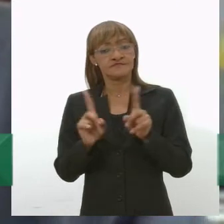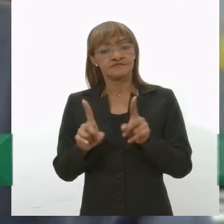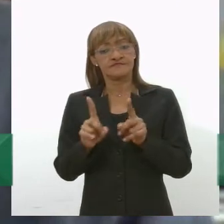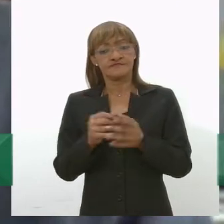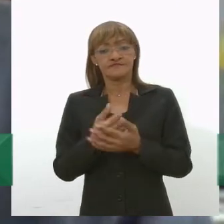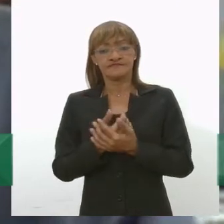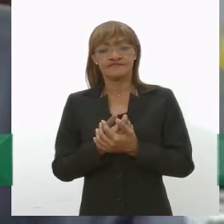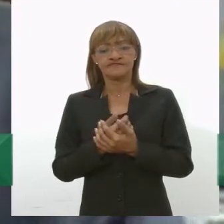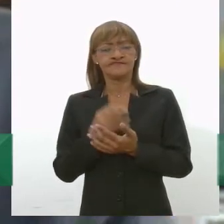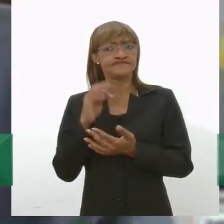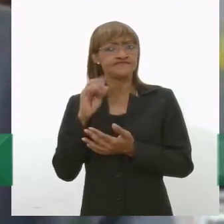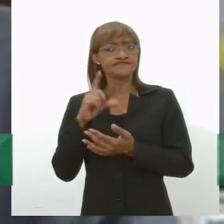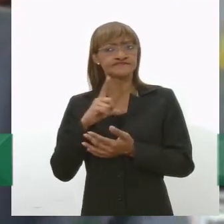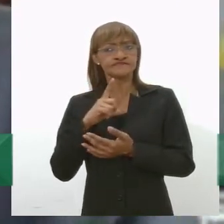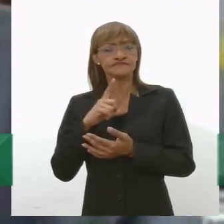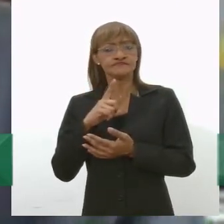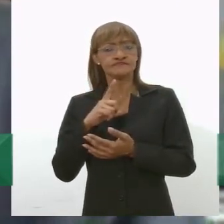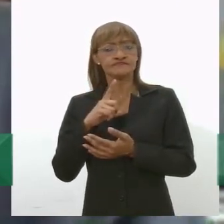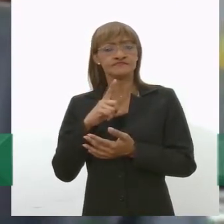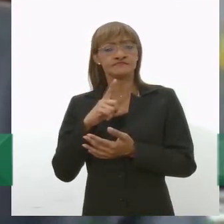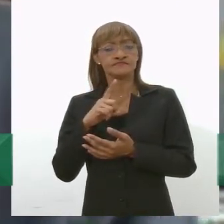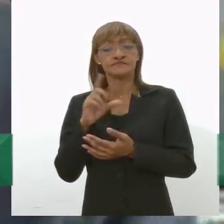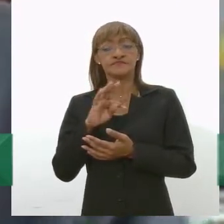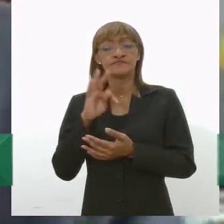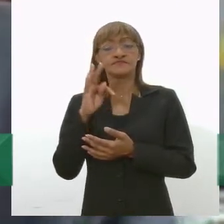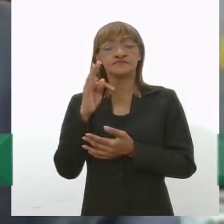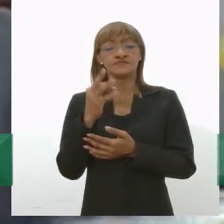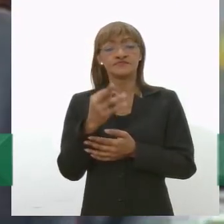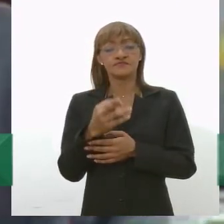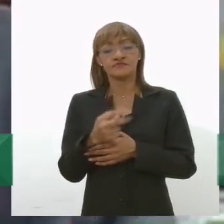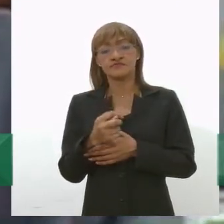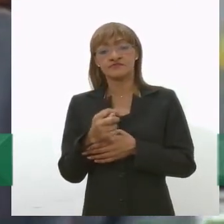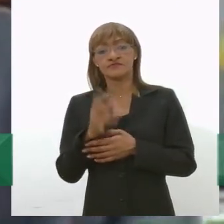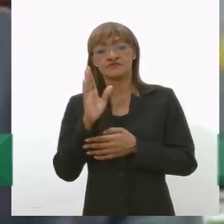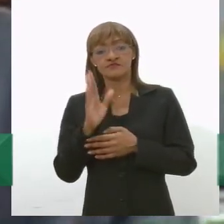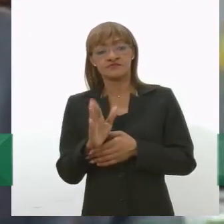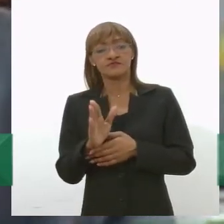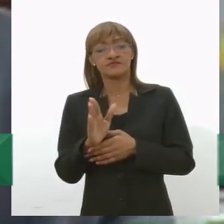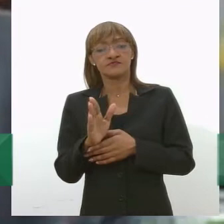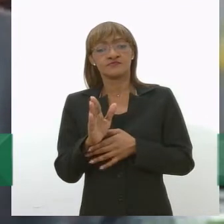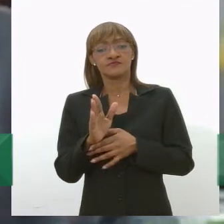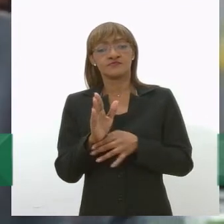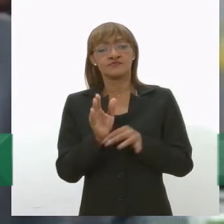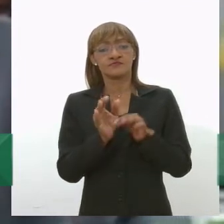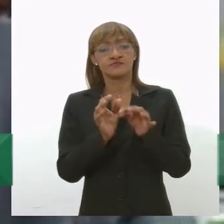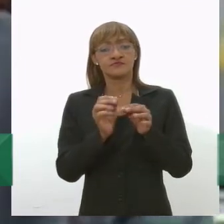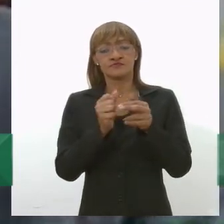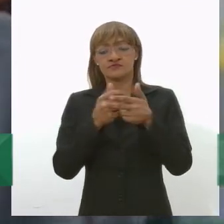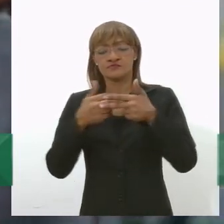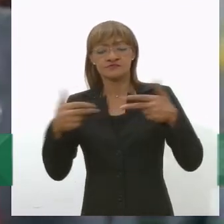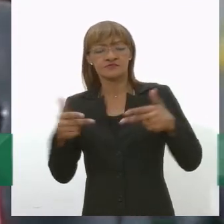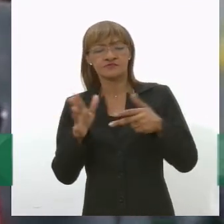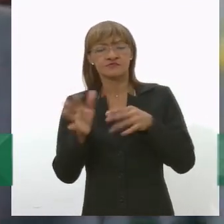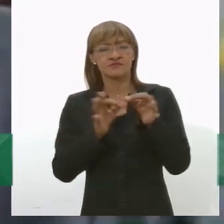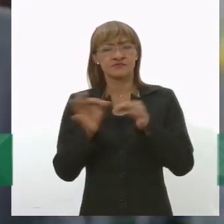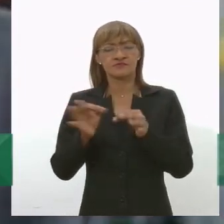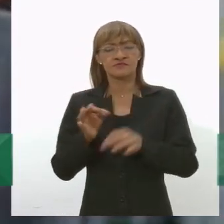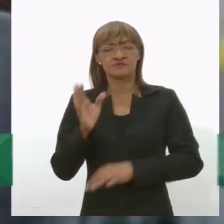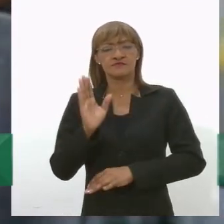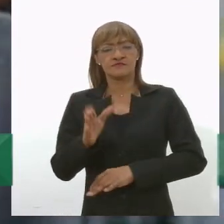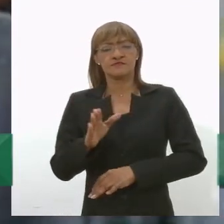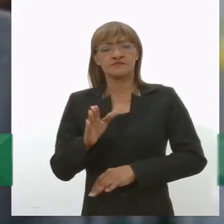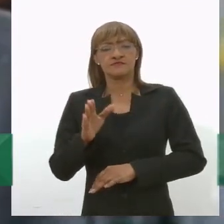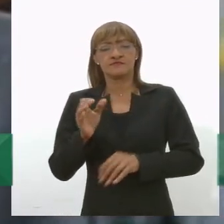conjunto de pessoas que, inclusive com o processo da pandemia, com toda essa crise